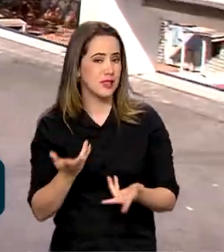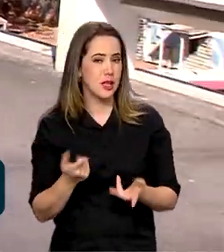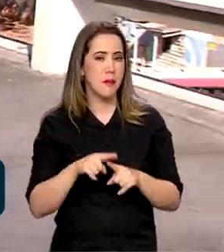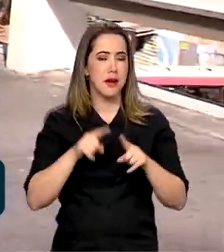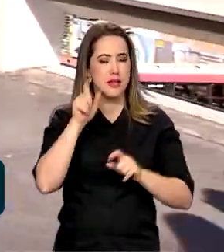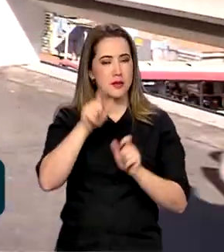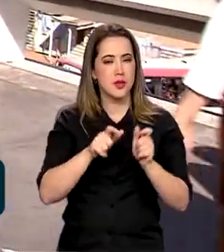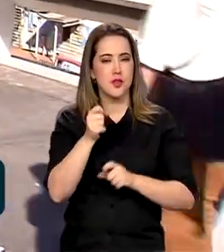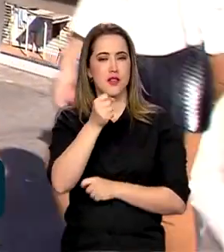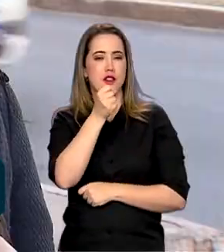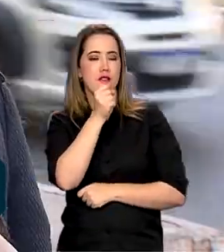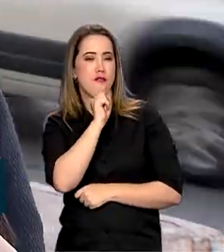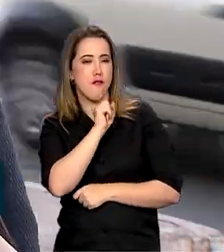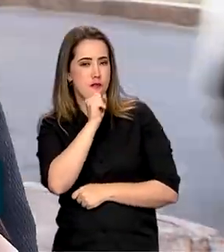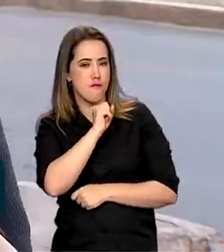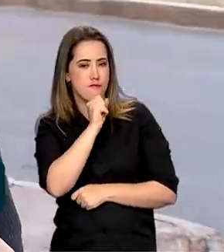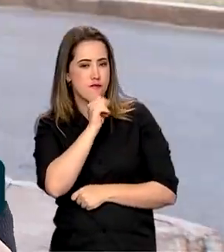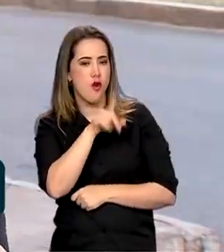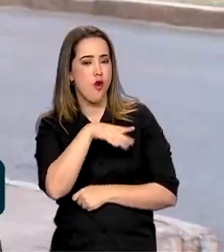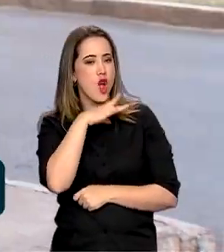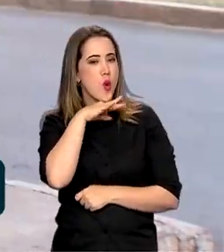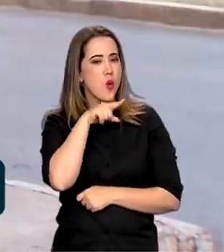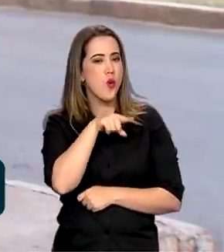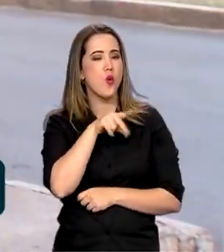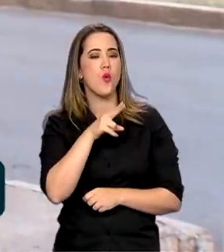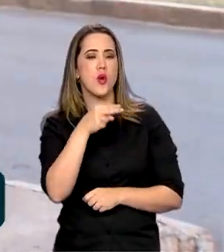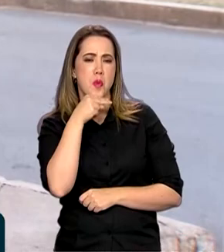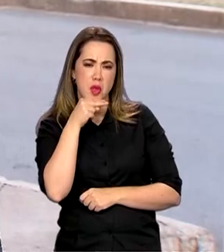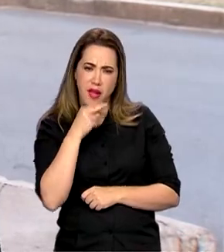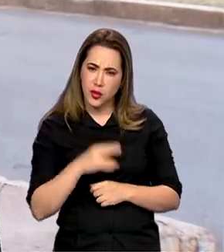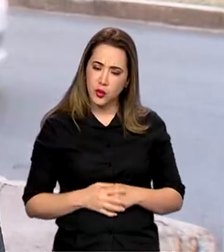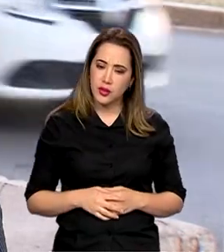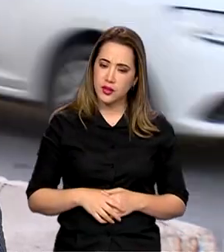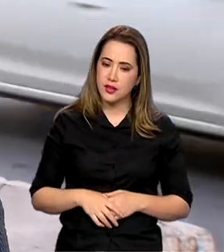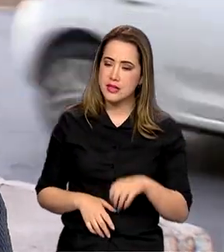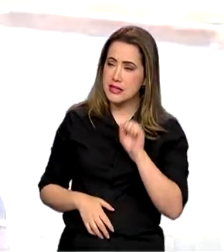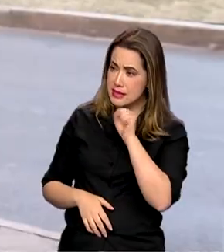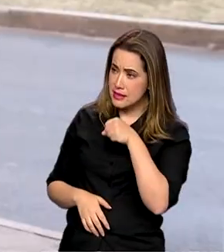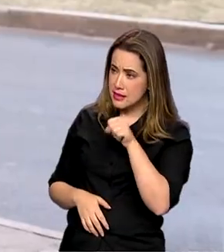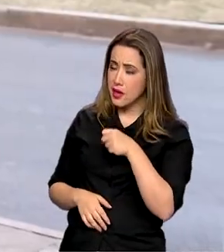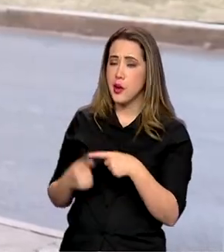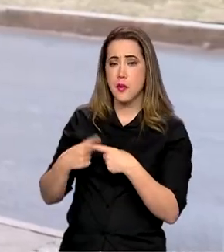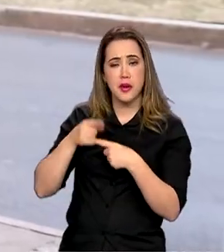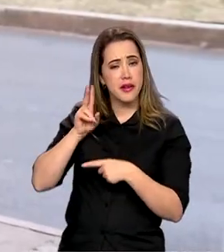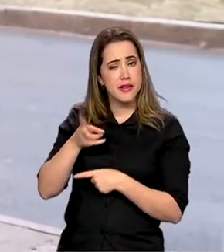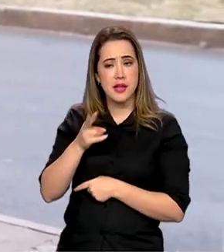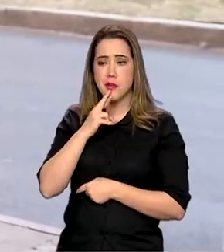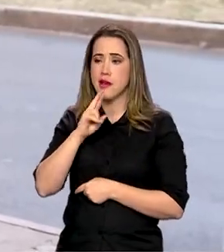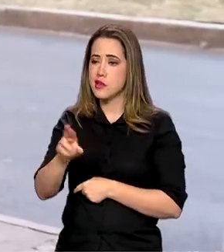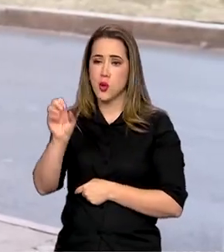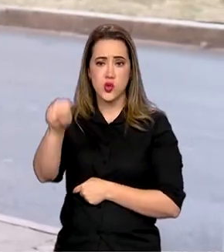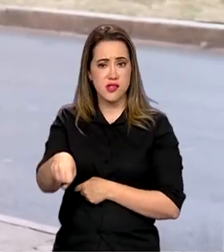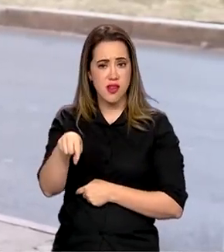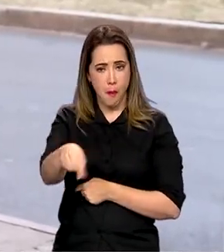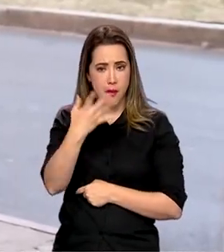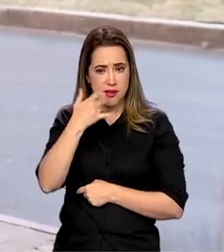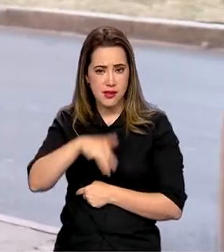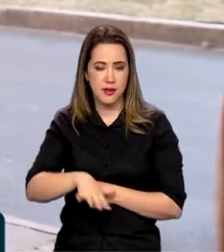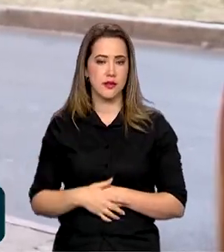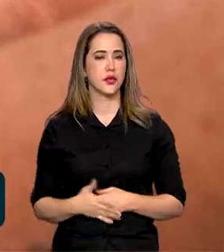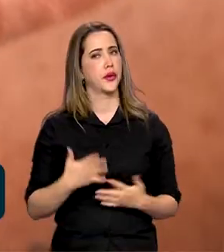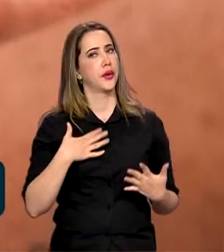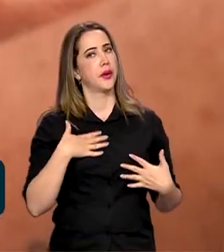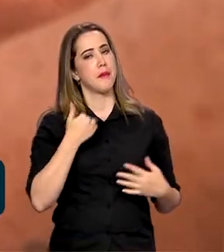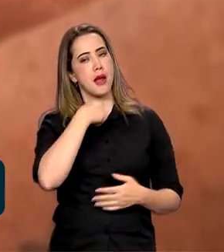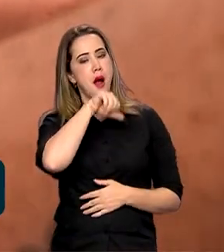estragam os netos. Sim, porque o avô faz o que o neto quer, né? Minha filha, minha mãe mima muito.